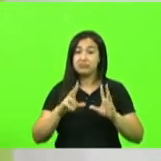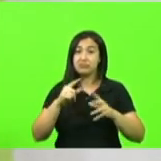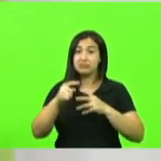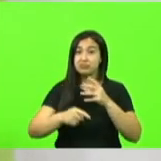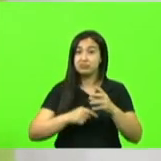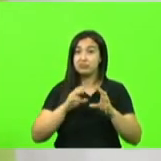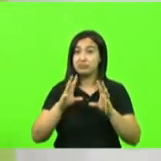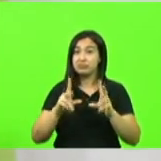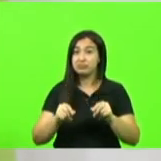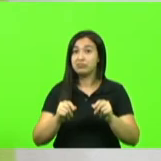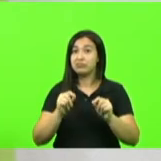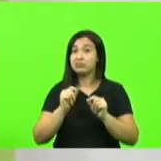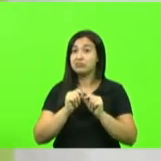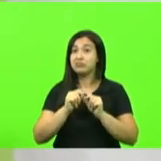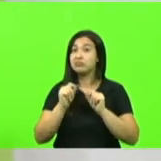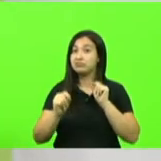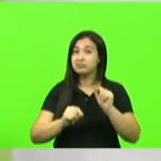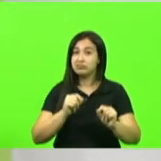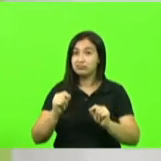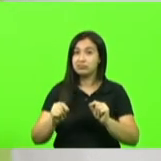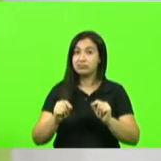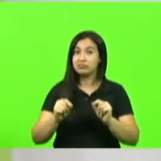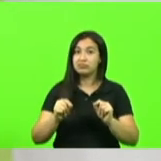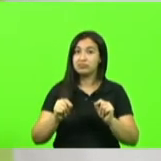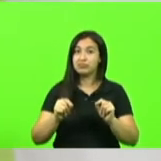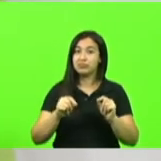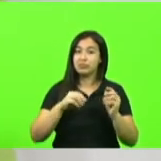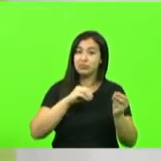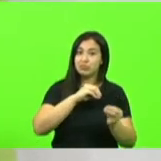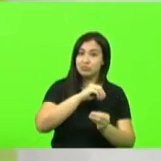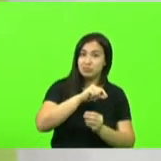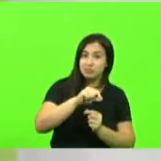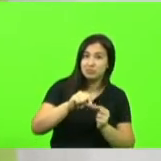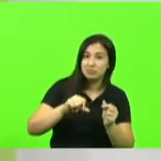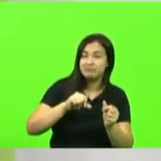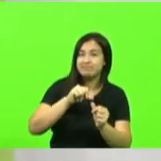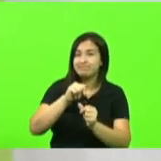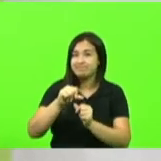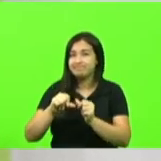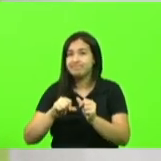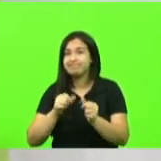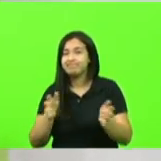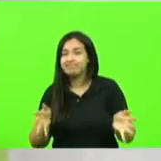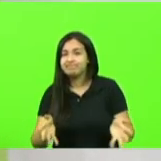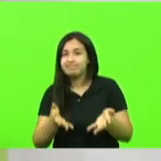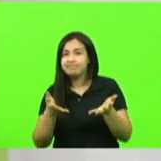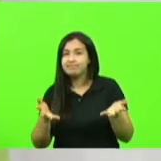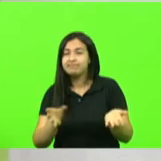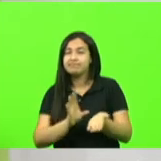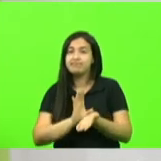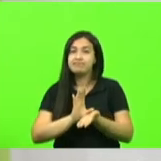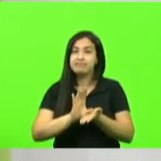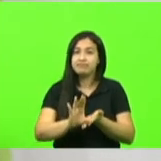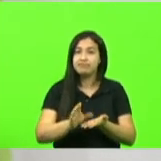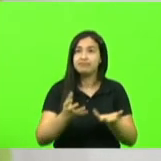fazendo é uma transição é uma transição com incentivos com investimentos buscando